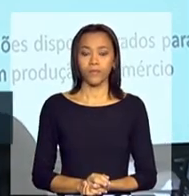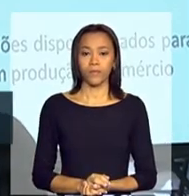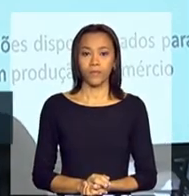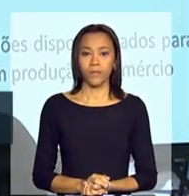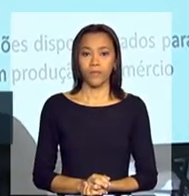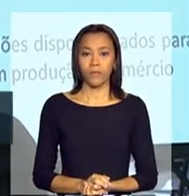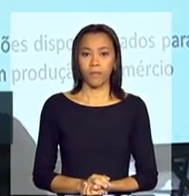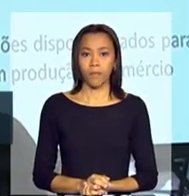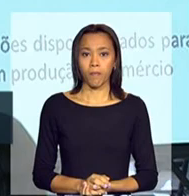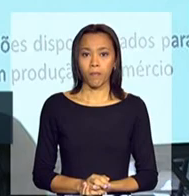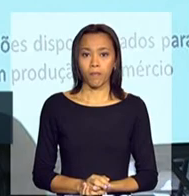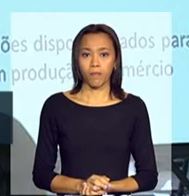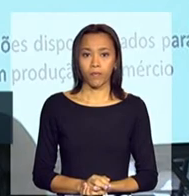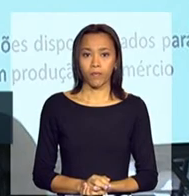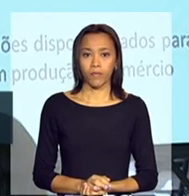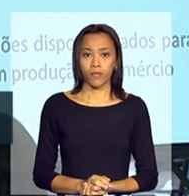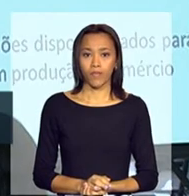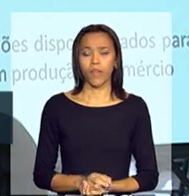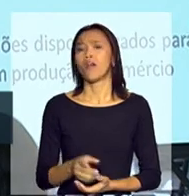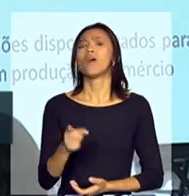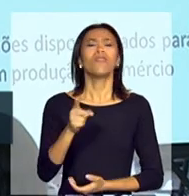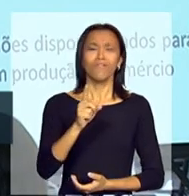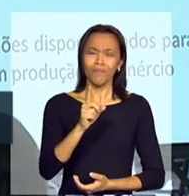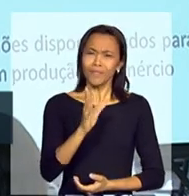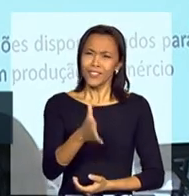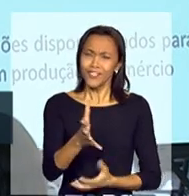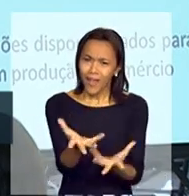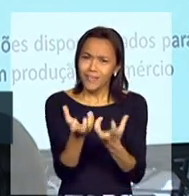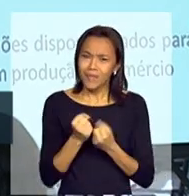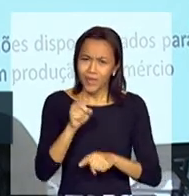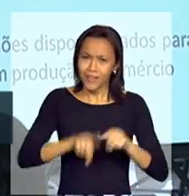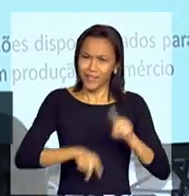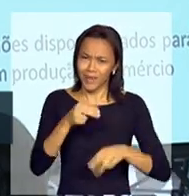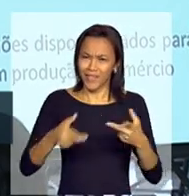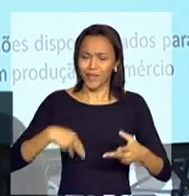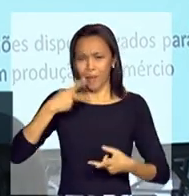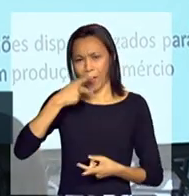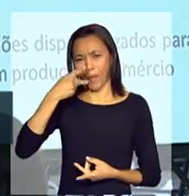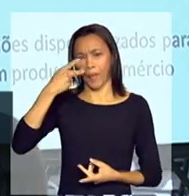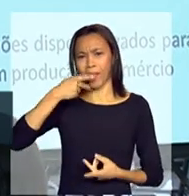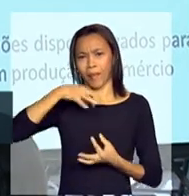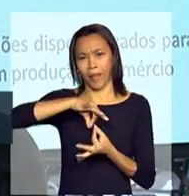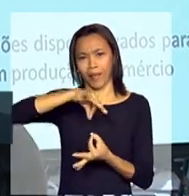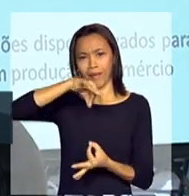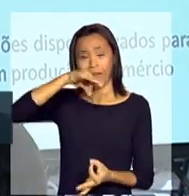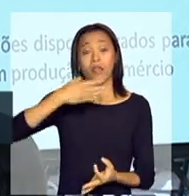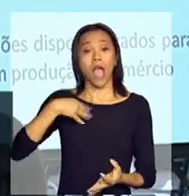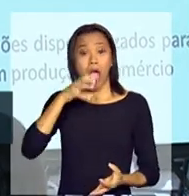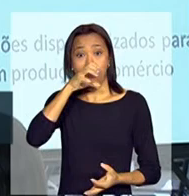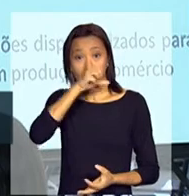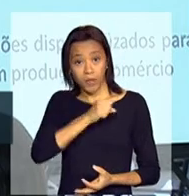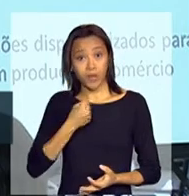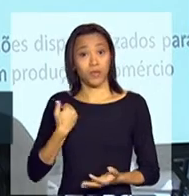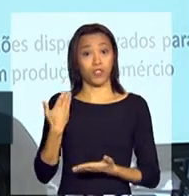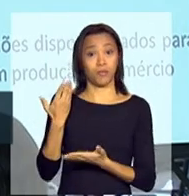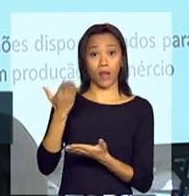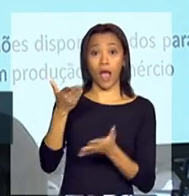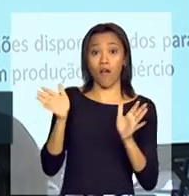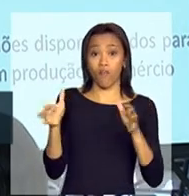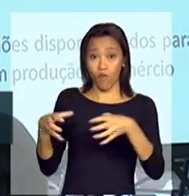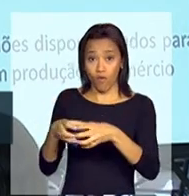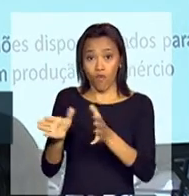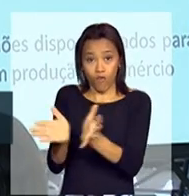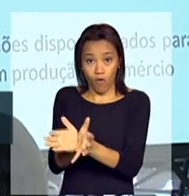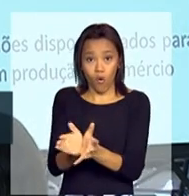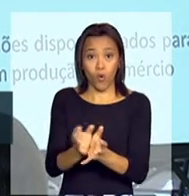Bom, vocês receberam esse material? Eu já falei muito, Gilberto, eu queria passar rapidamente para serviços. Na última